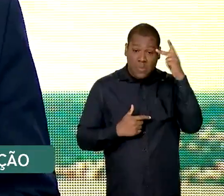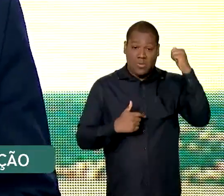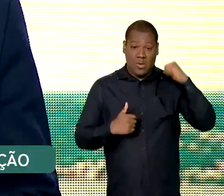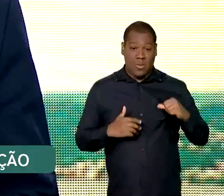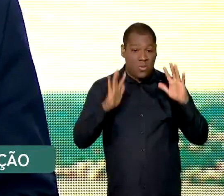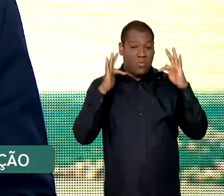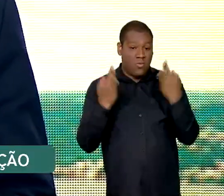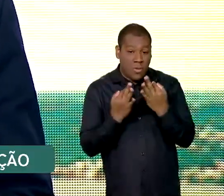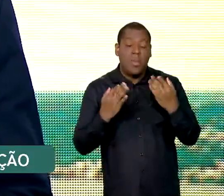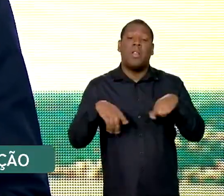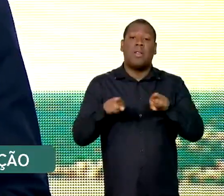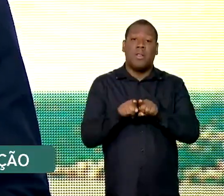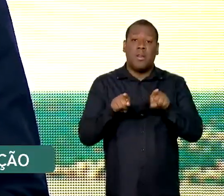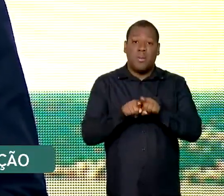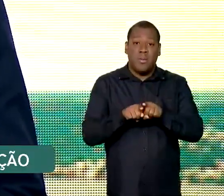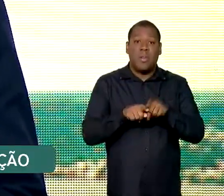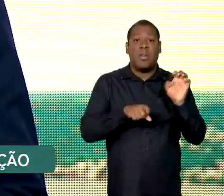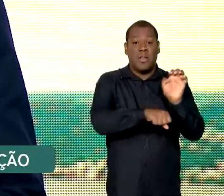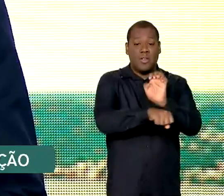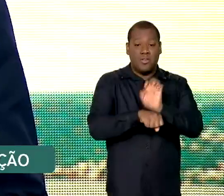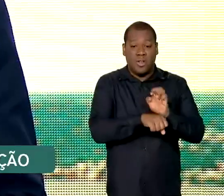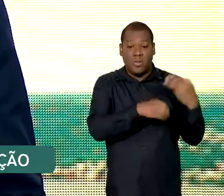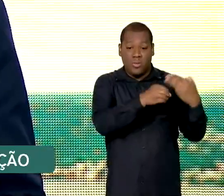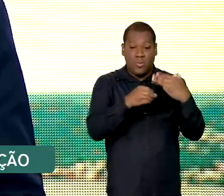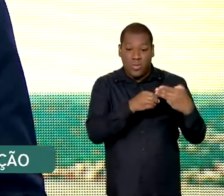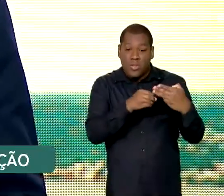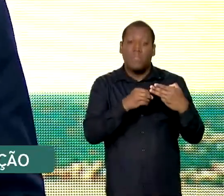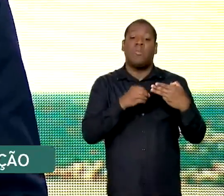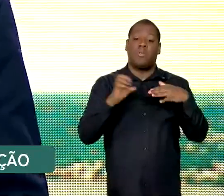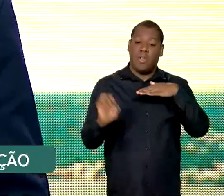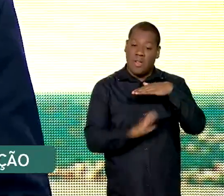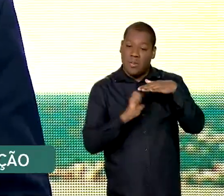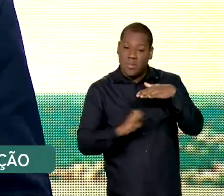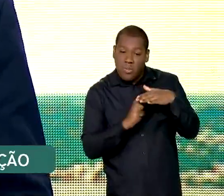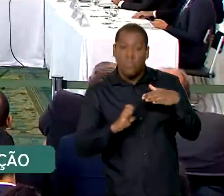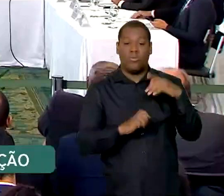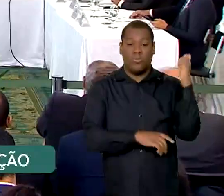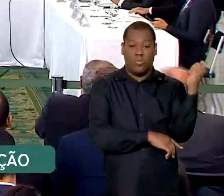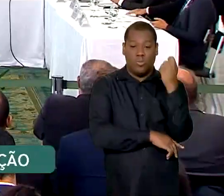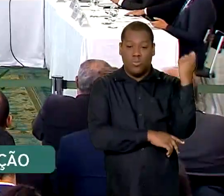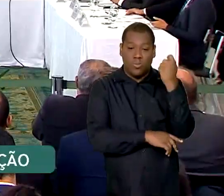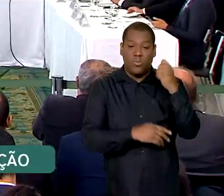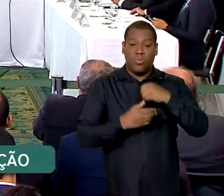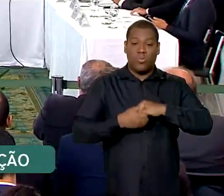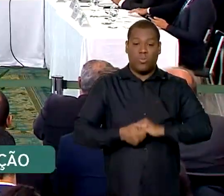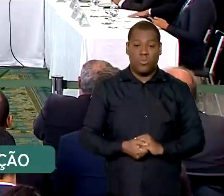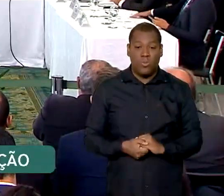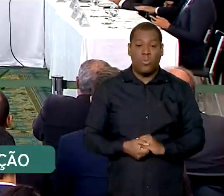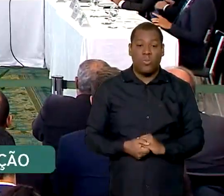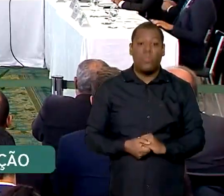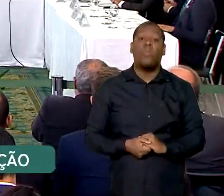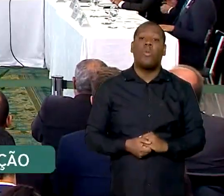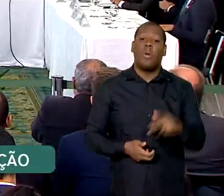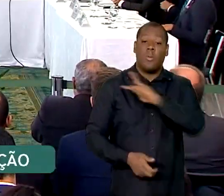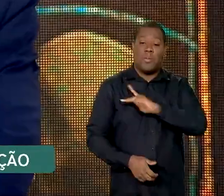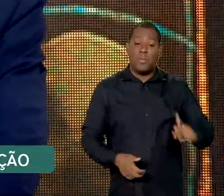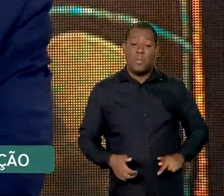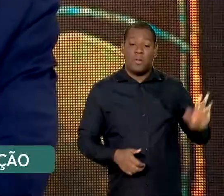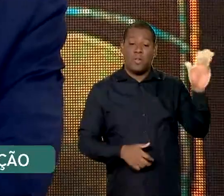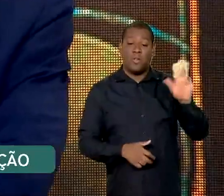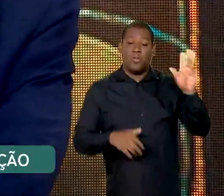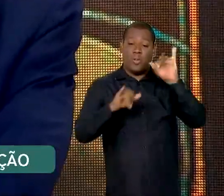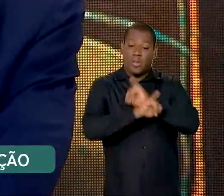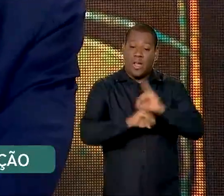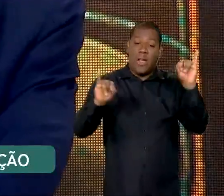Estado e os municípios, as empresas e os produtores rurais. O anúncio foi feito no Palácio do Planalto,